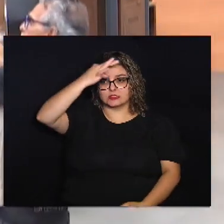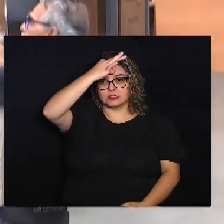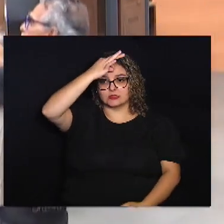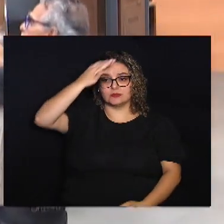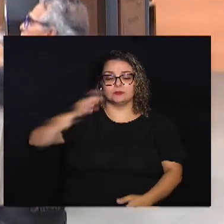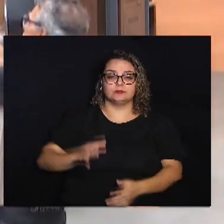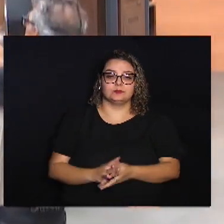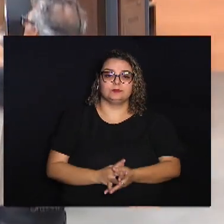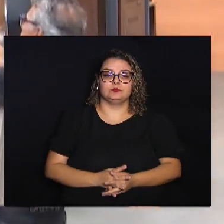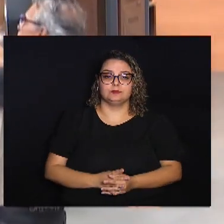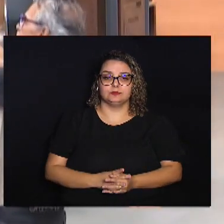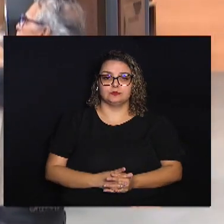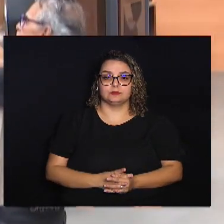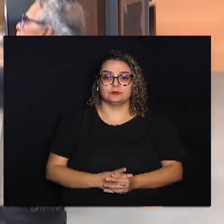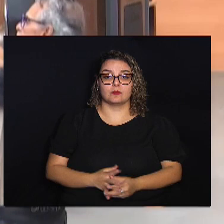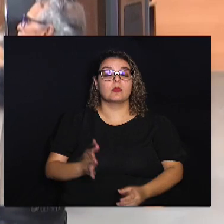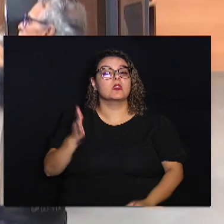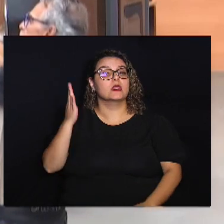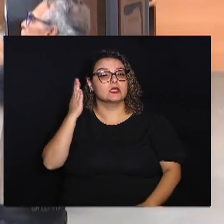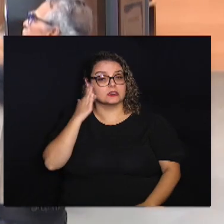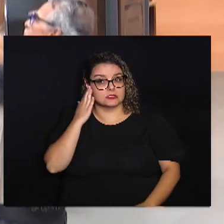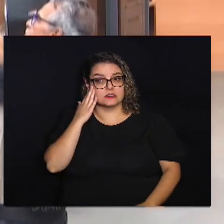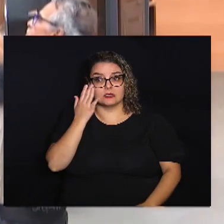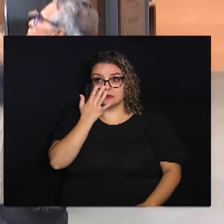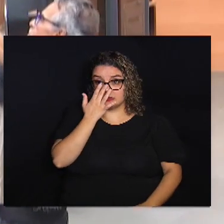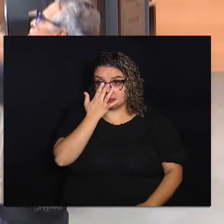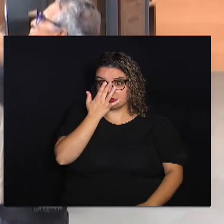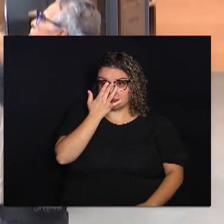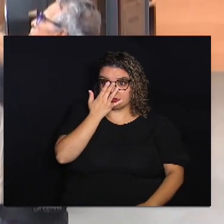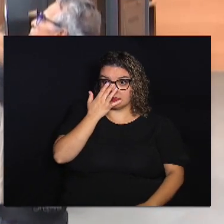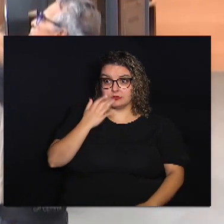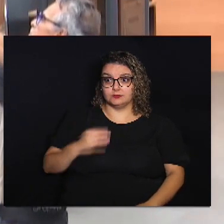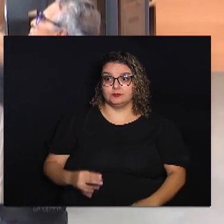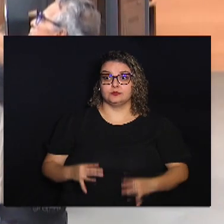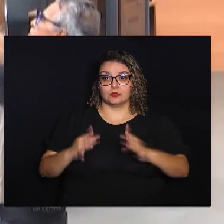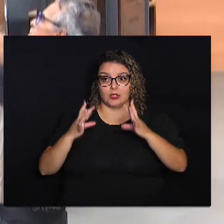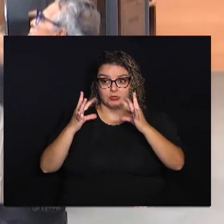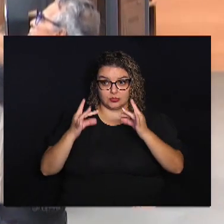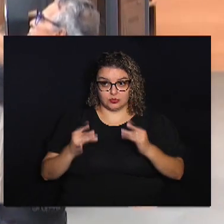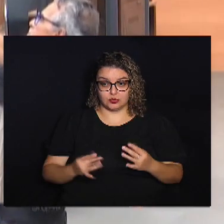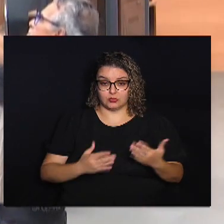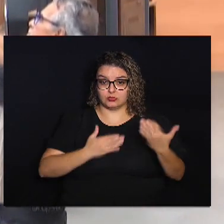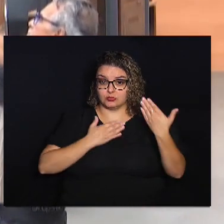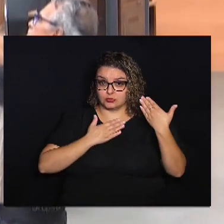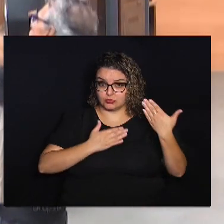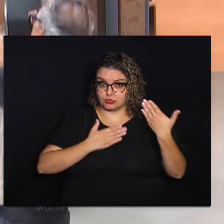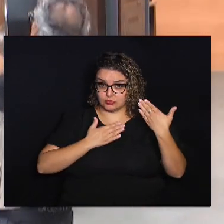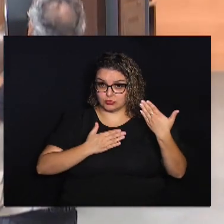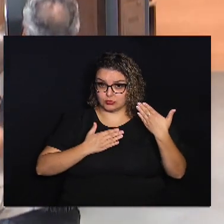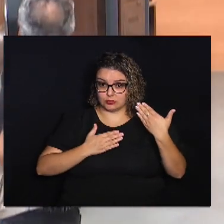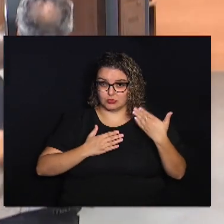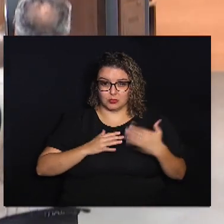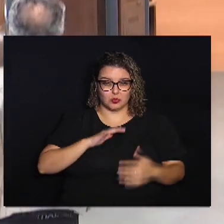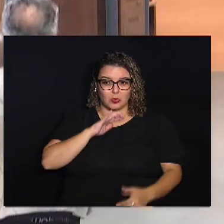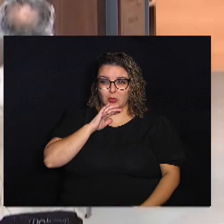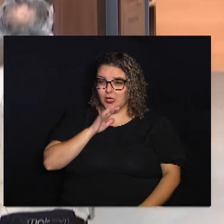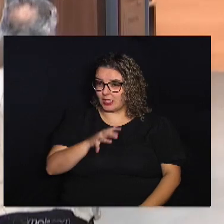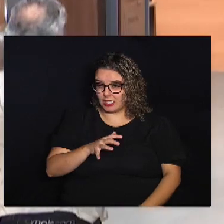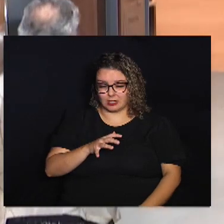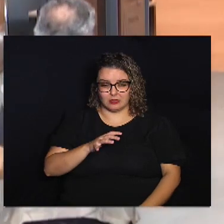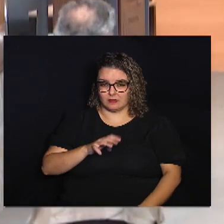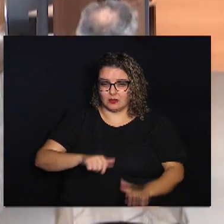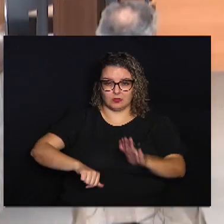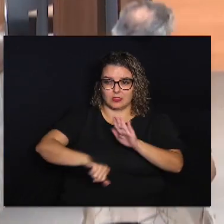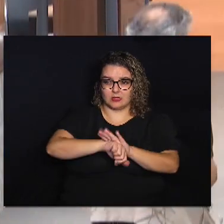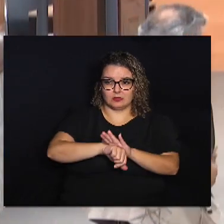Sabe-se Que dentre Os principais suspeitos Do bárbaro crime Estão